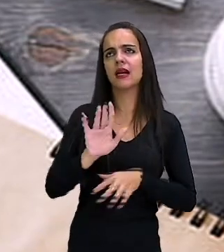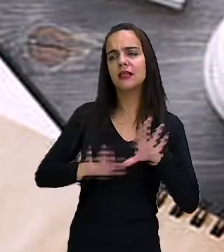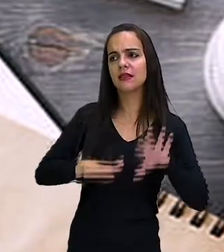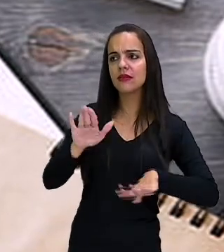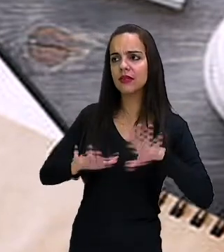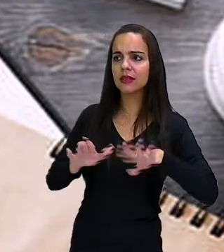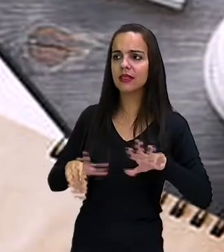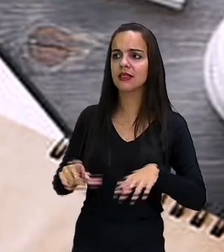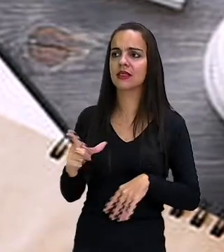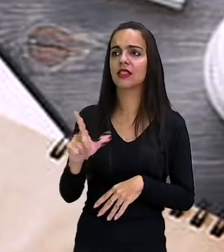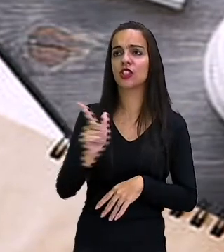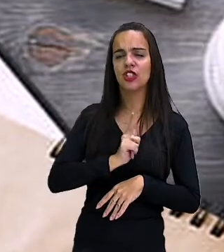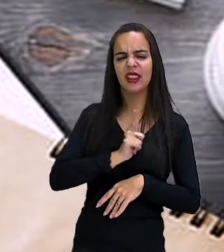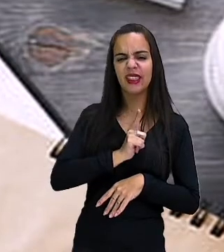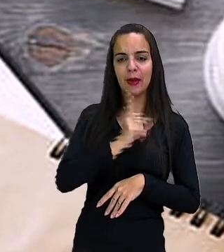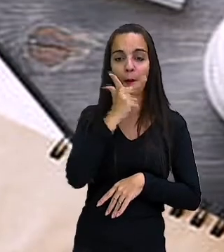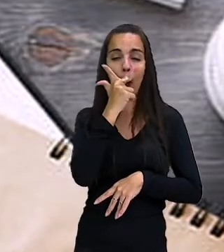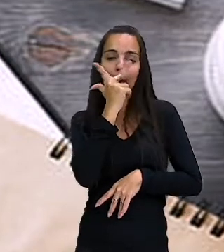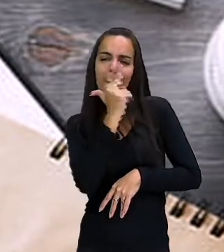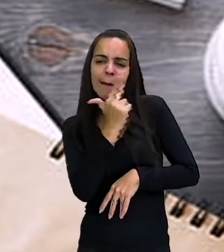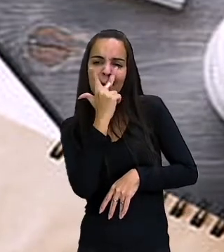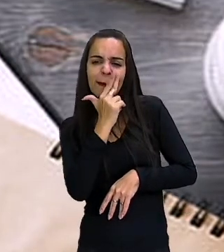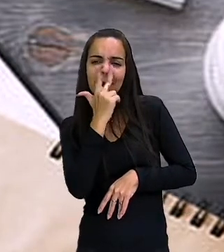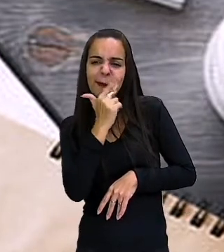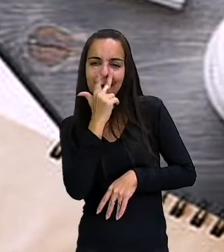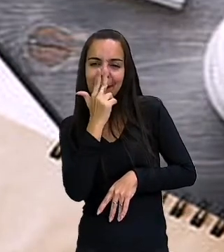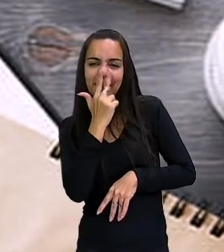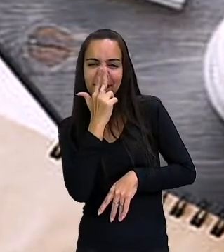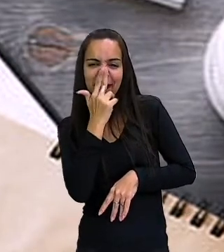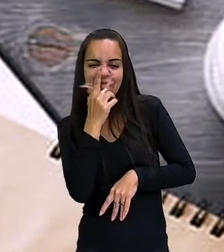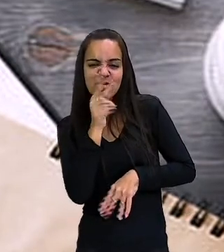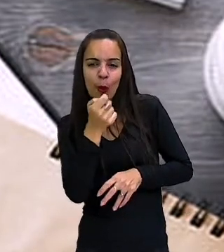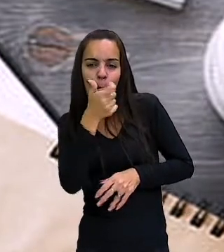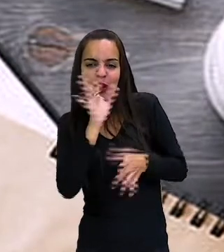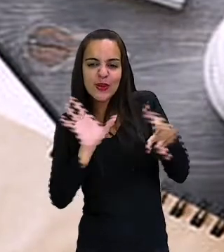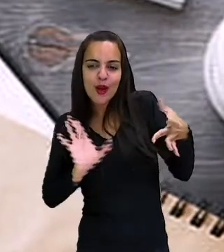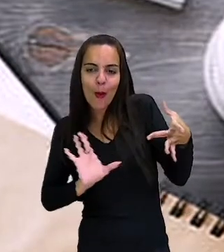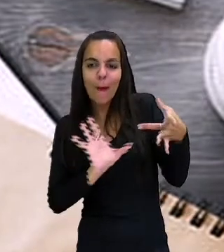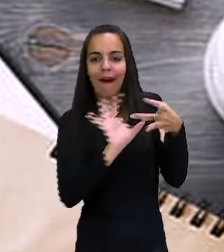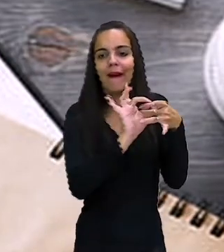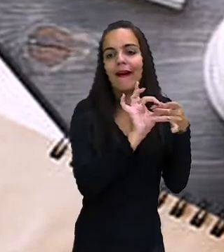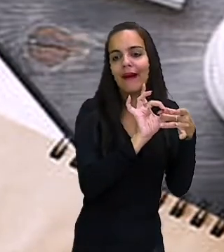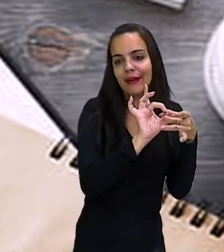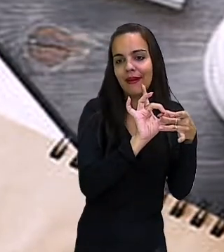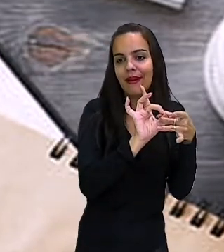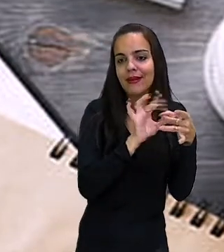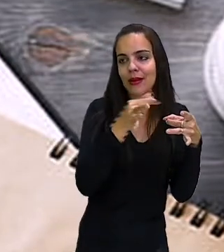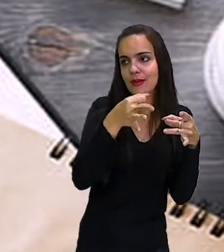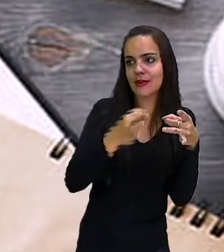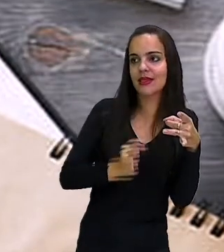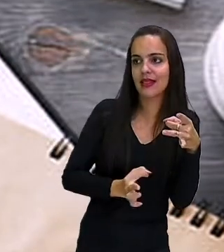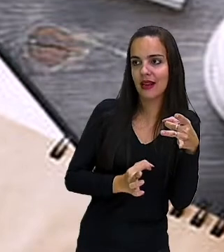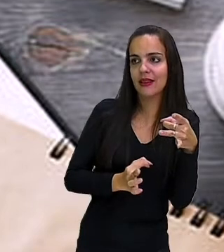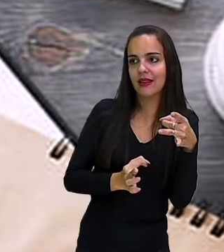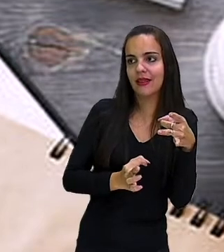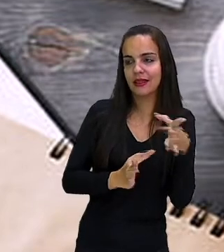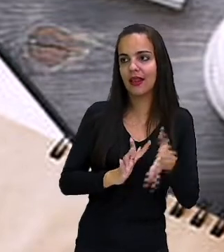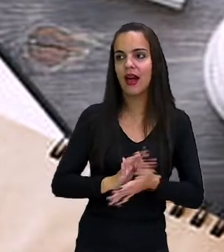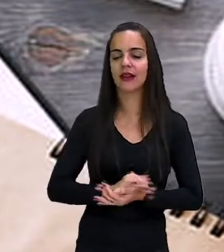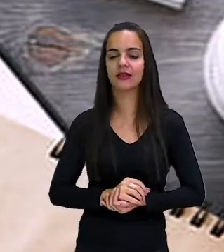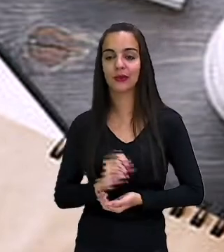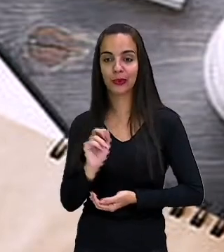familiaridade, tem sim uma contrariedade para que você interprete o que está acontecendo.